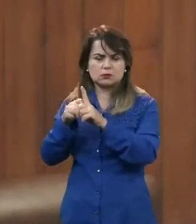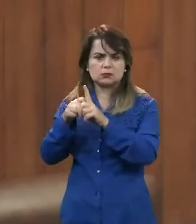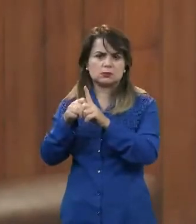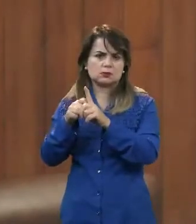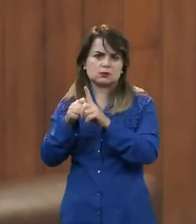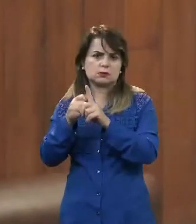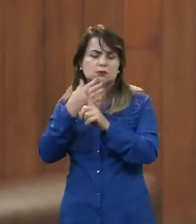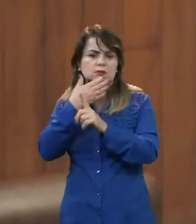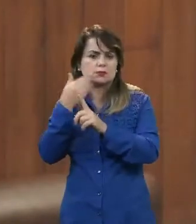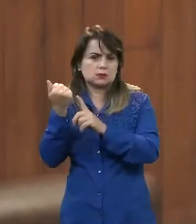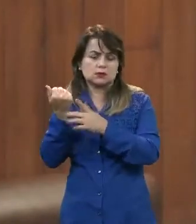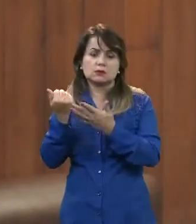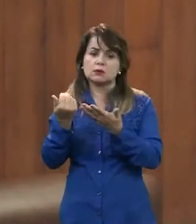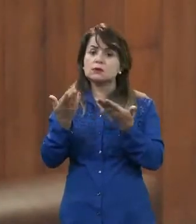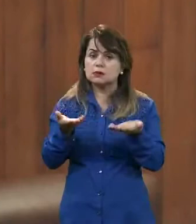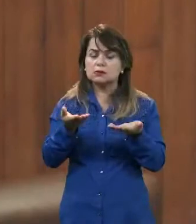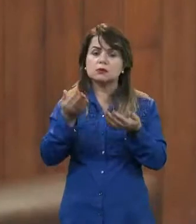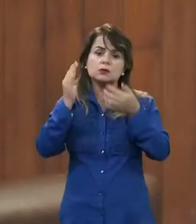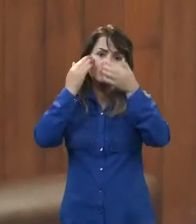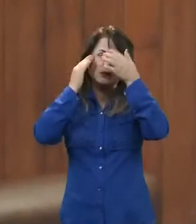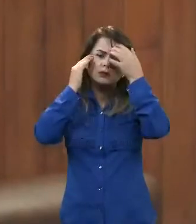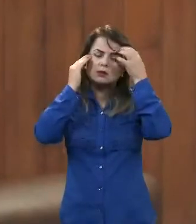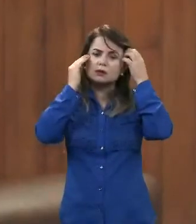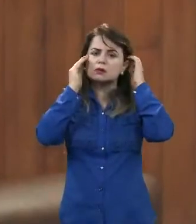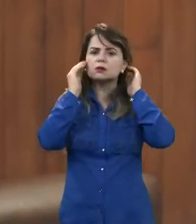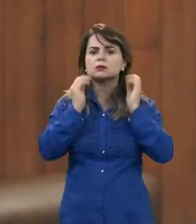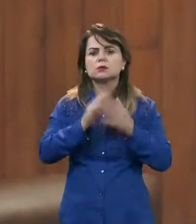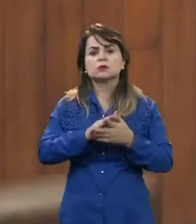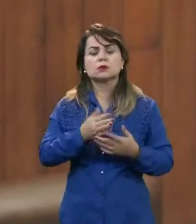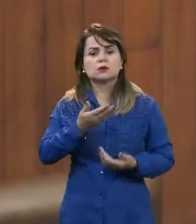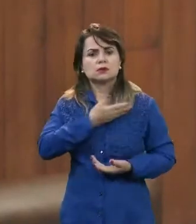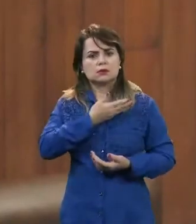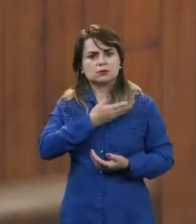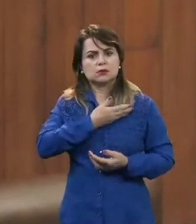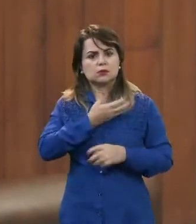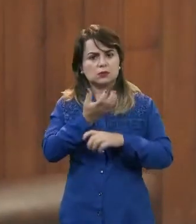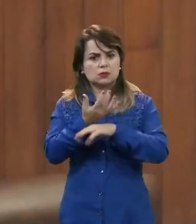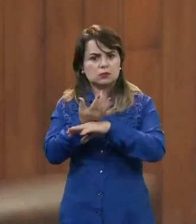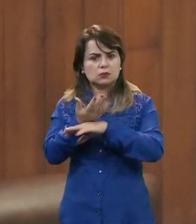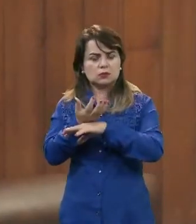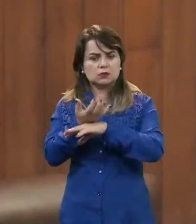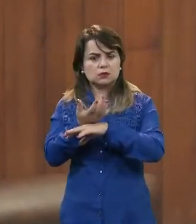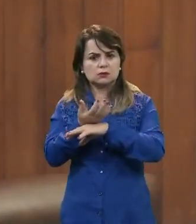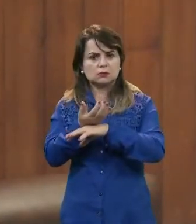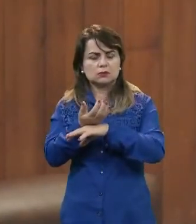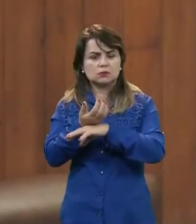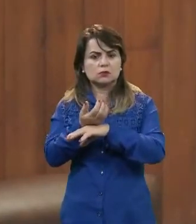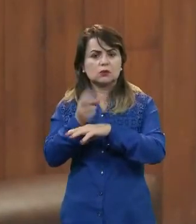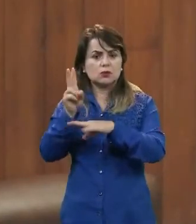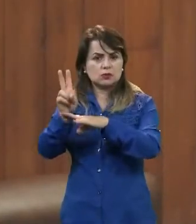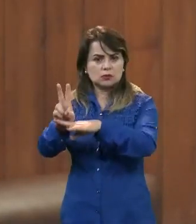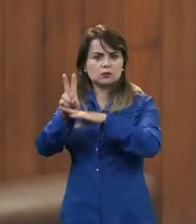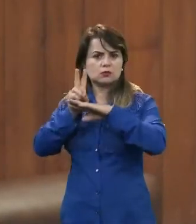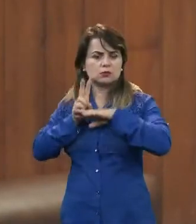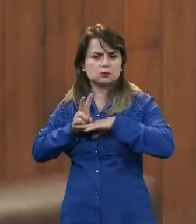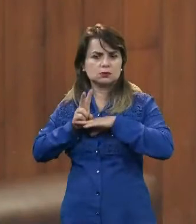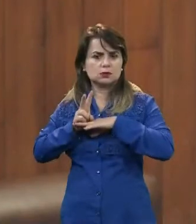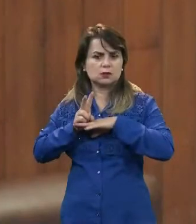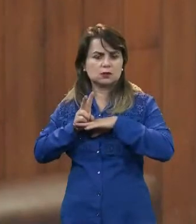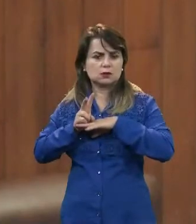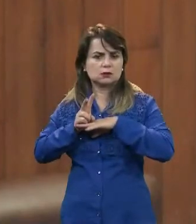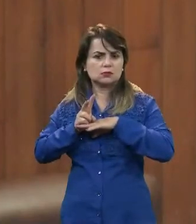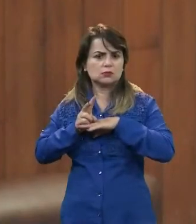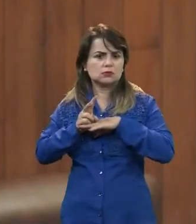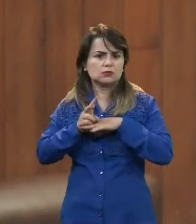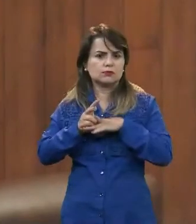né? E eu entendo também, o colega do Bradesco disse, o consignado é próximo de zero a